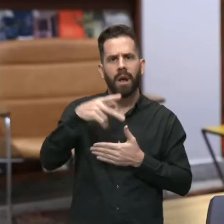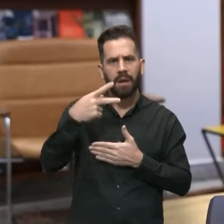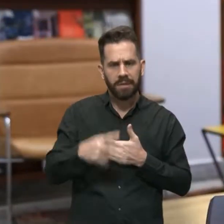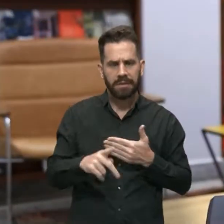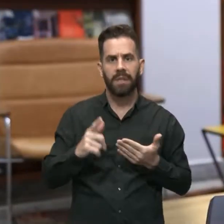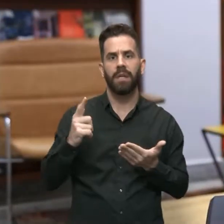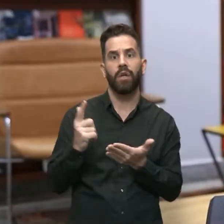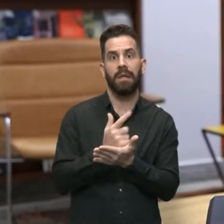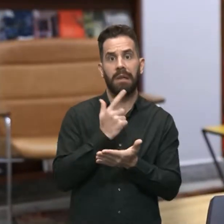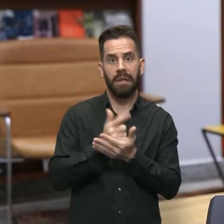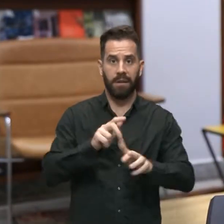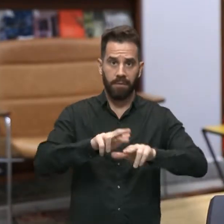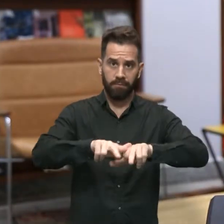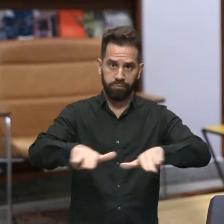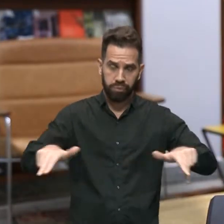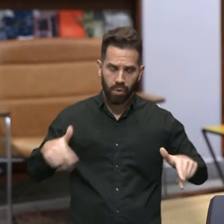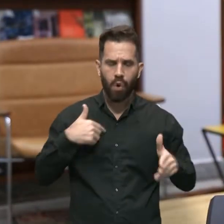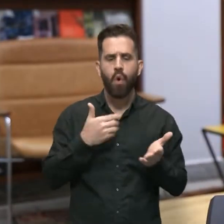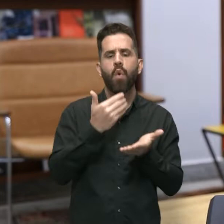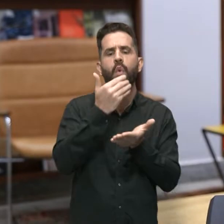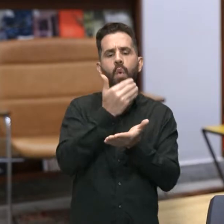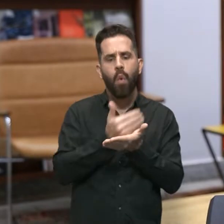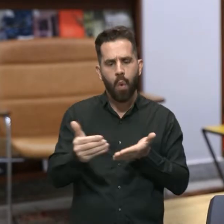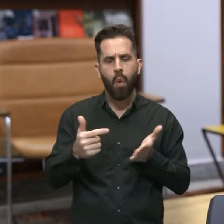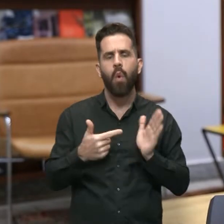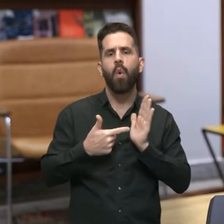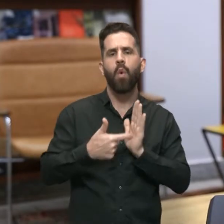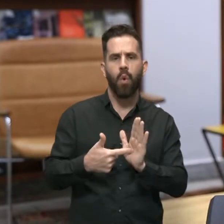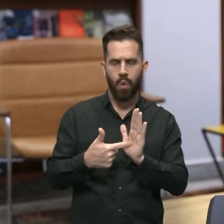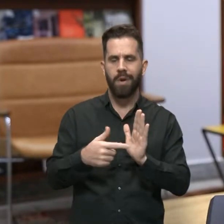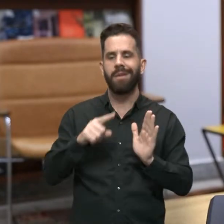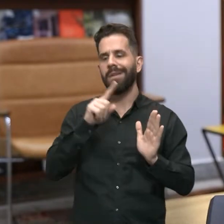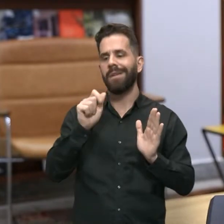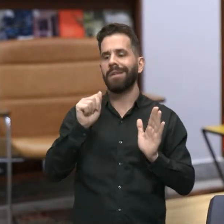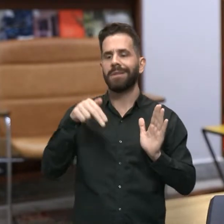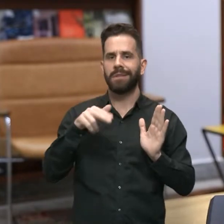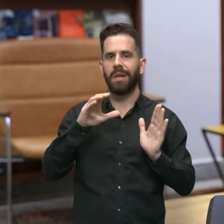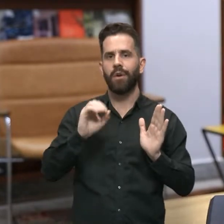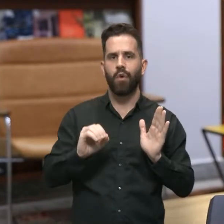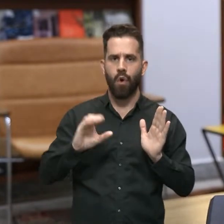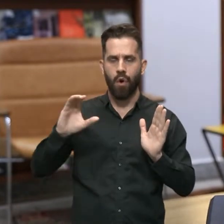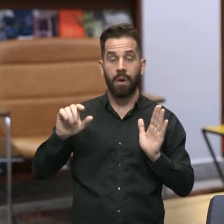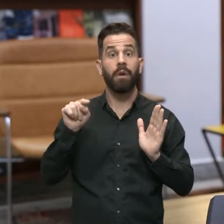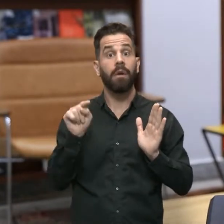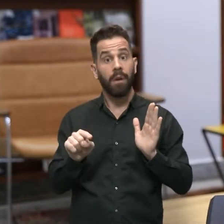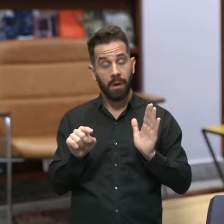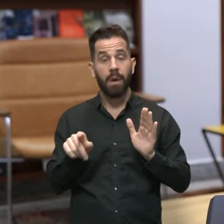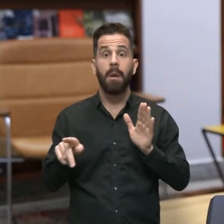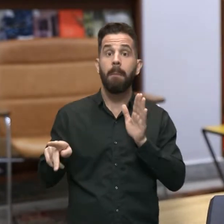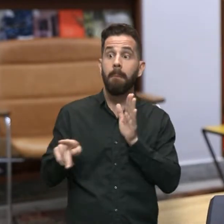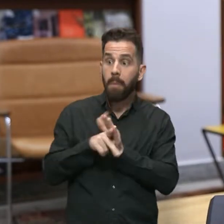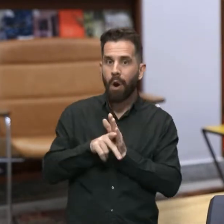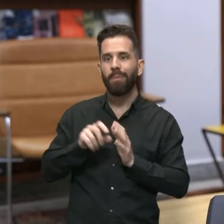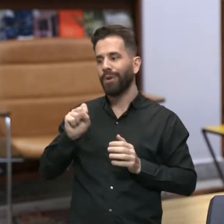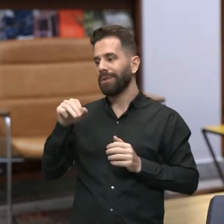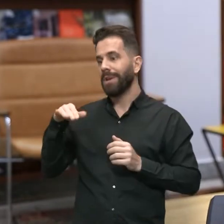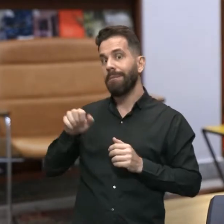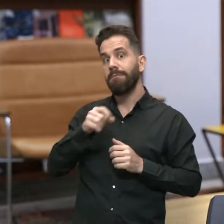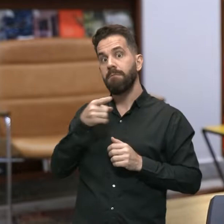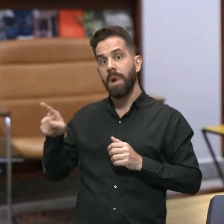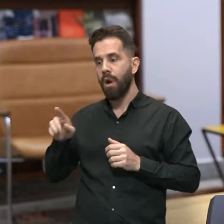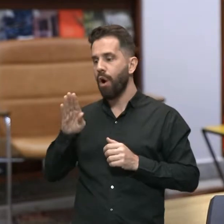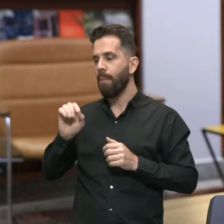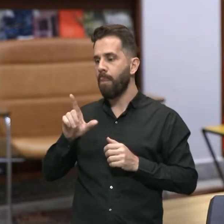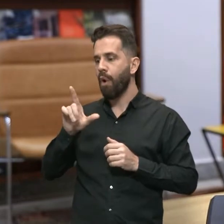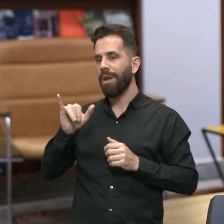Eu começo falando da obra de Ciro Moral Zancop, que analisa a influência de Simão Bolívar nos discursos